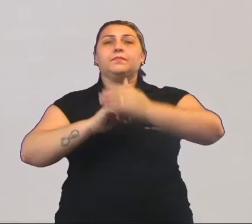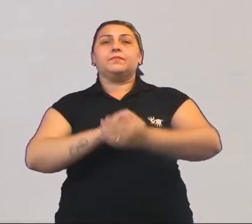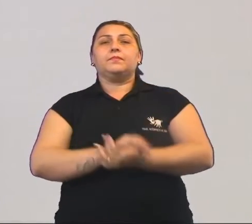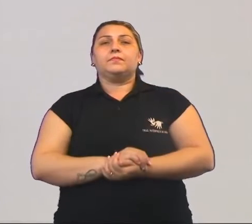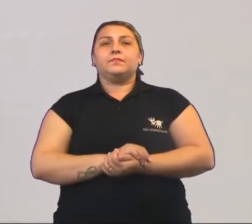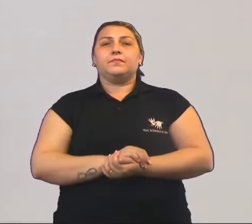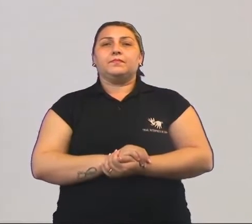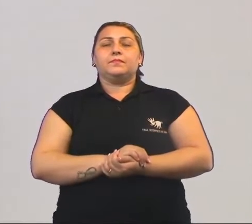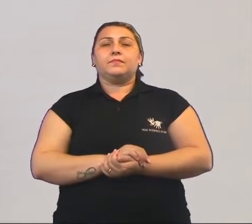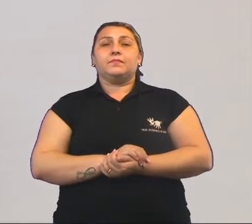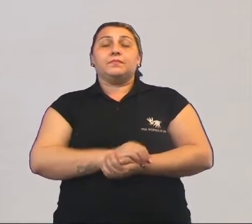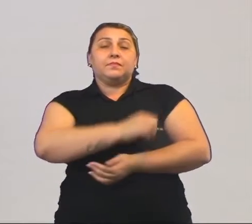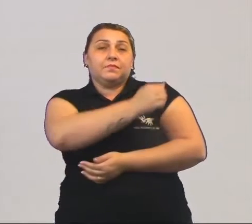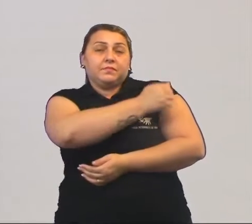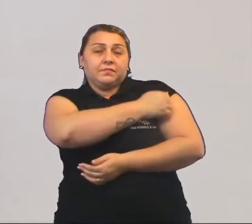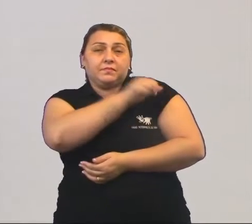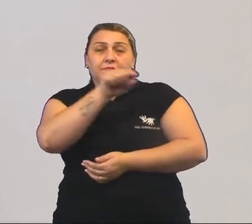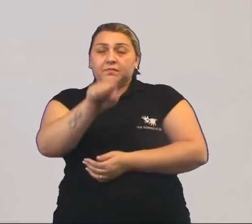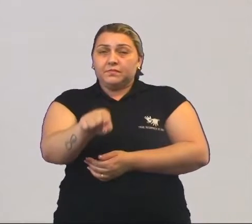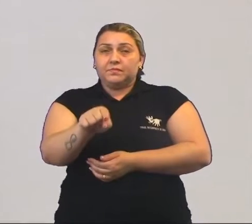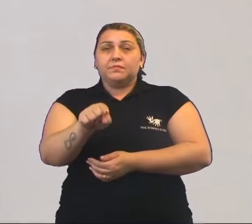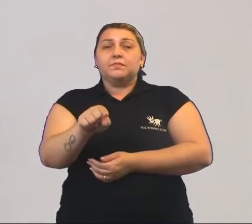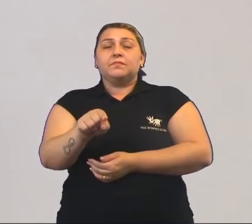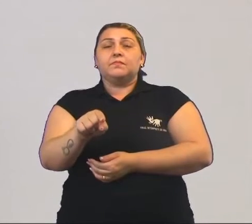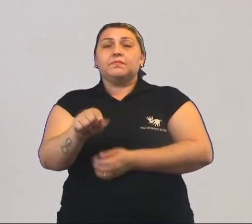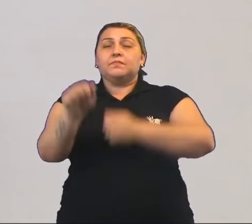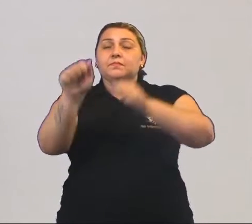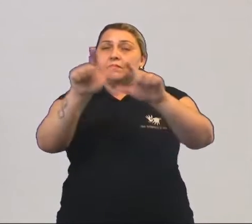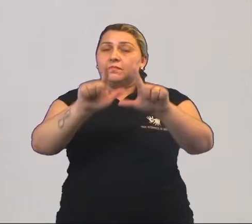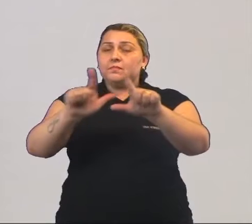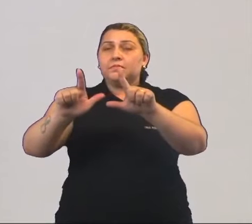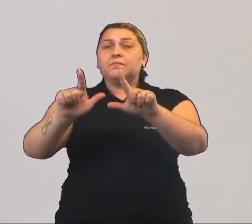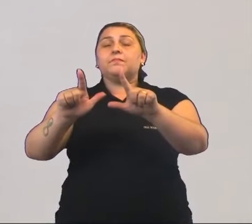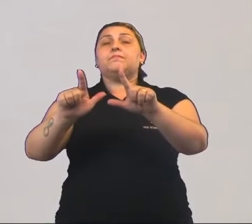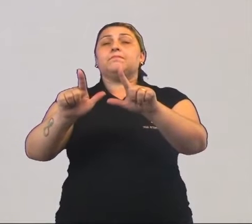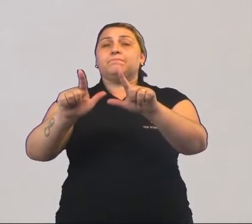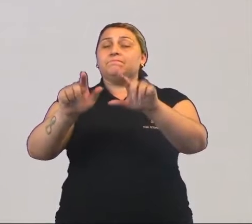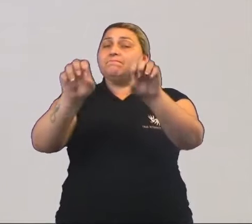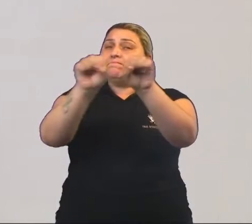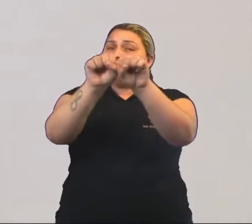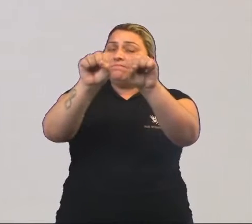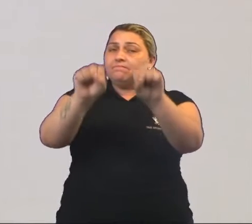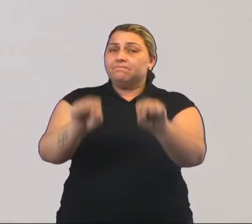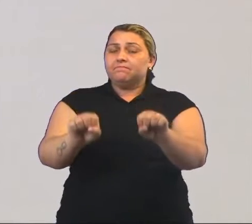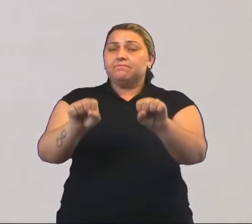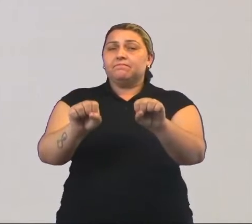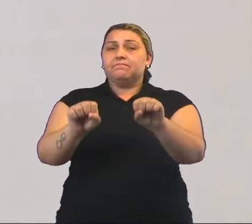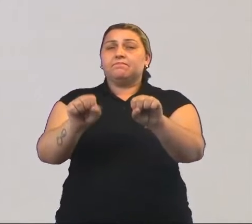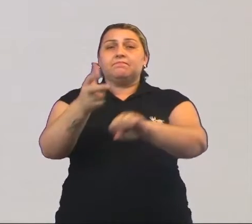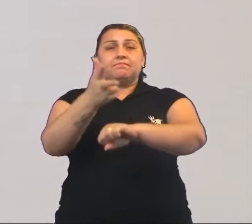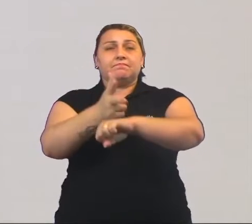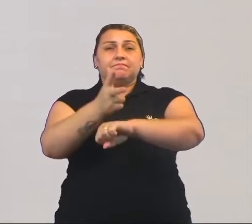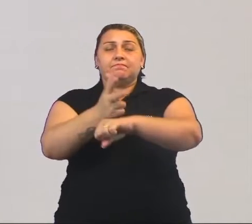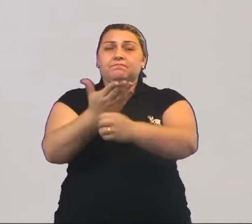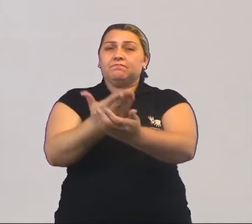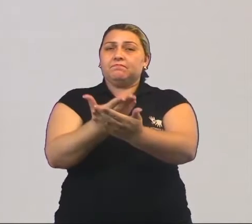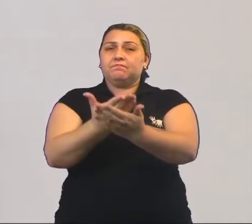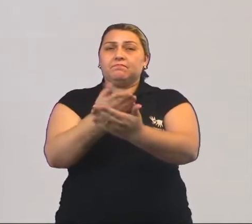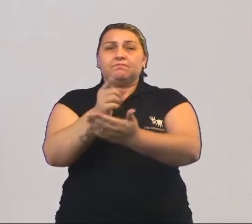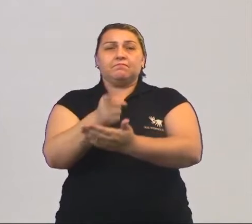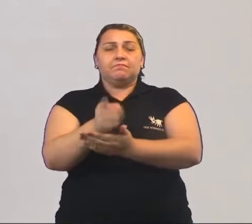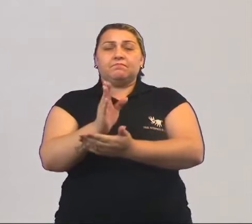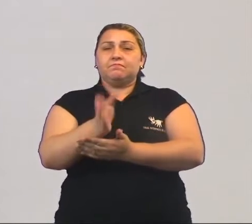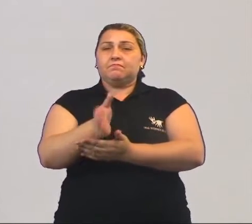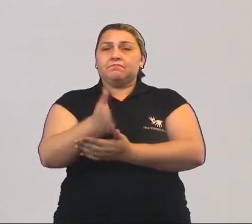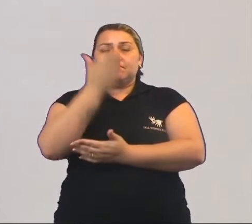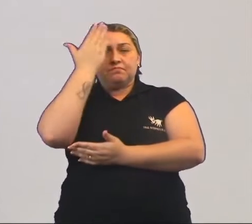social. Caro aluno, você que vem acompanhando de forma sistemática essas videoaulas, você